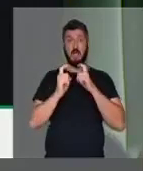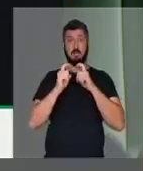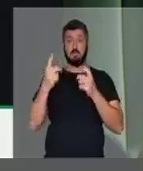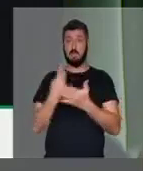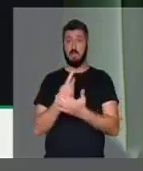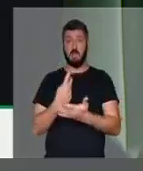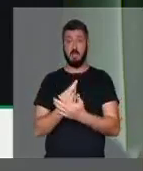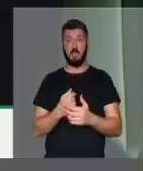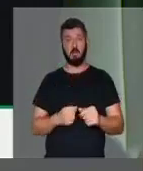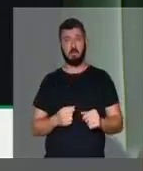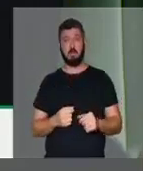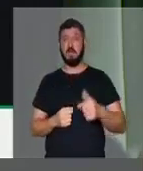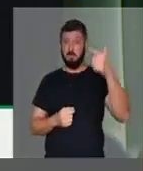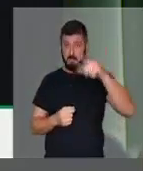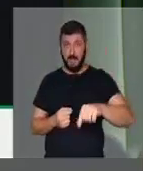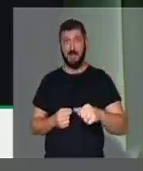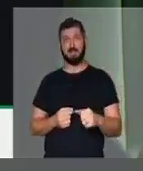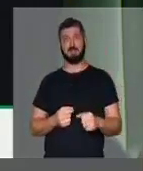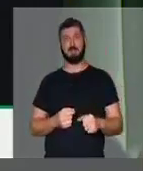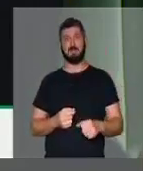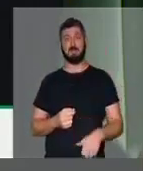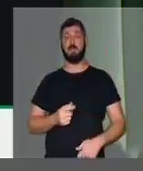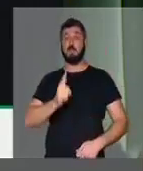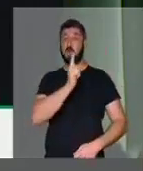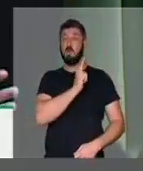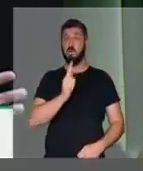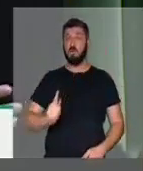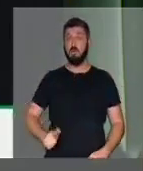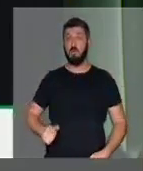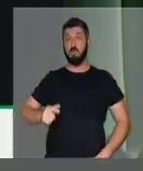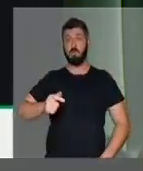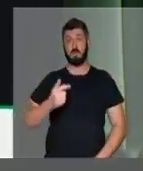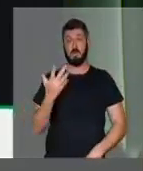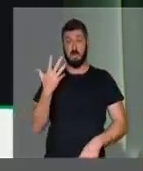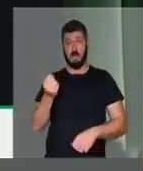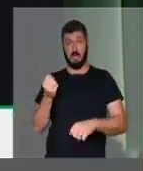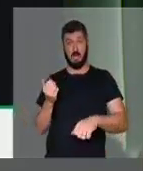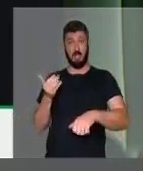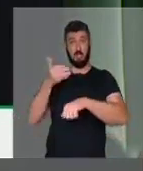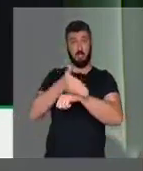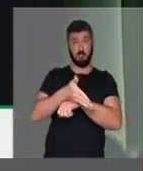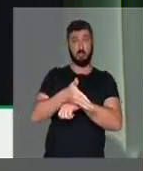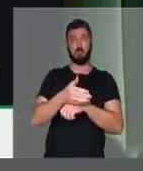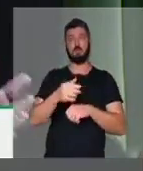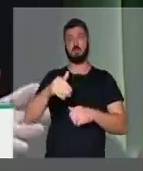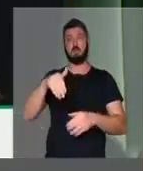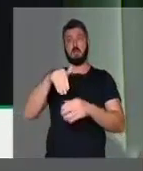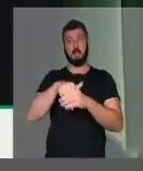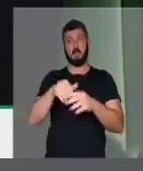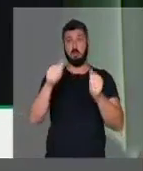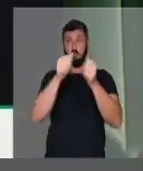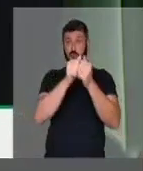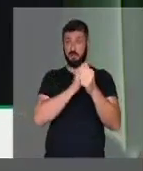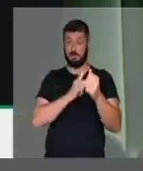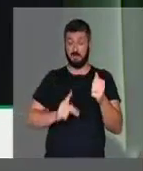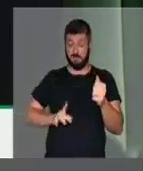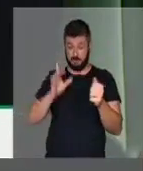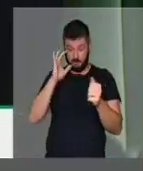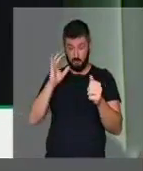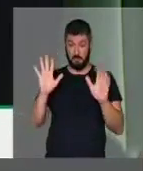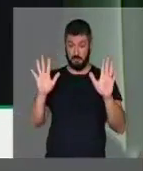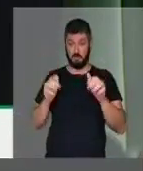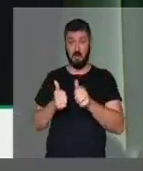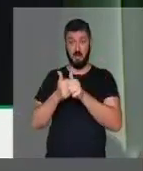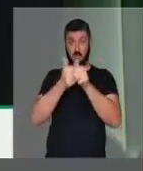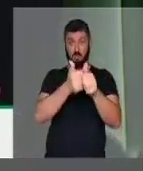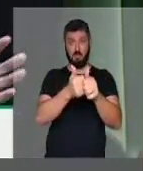administradas. E mais que isso, presidente, um governo que assumiu, que foi eleito junto com a presidente Dilma